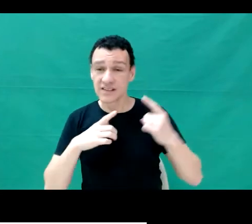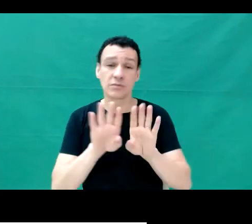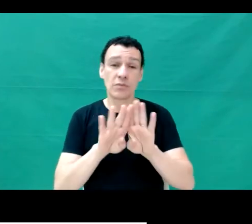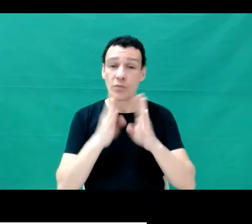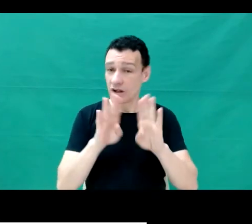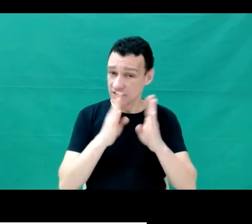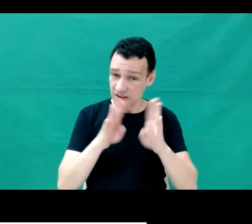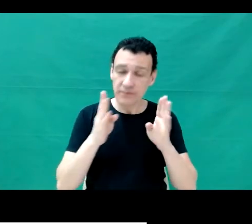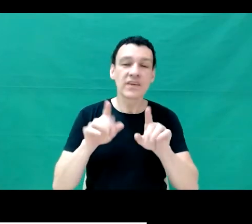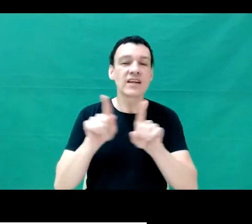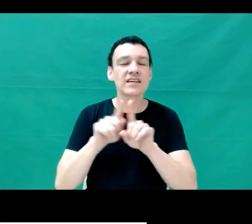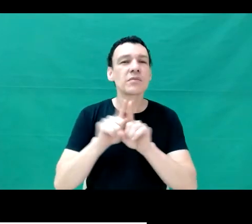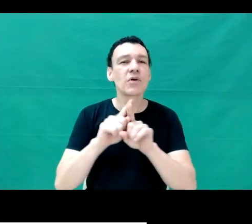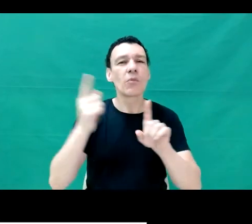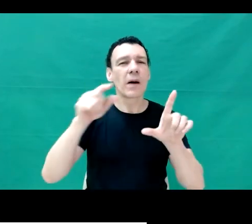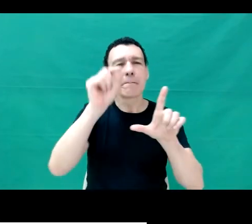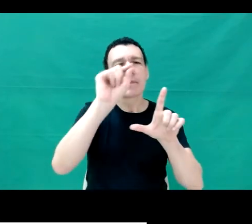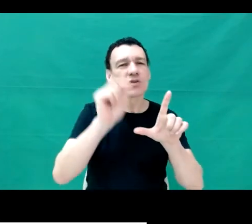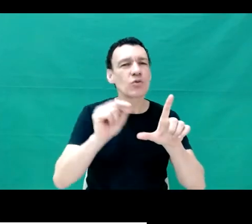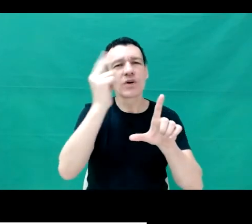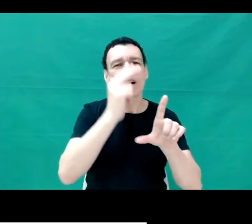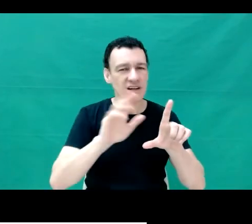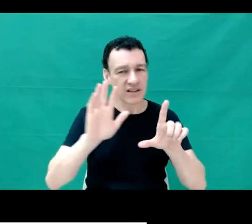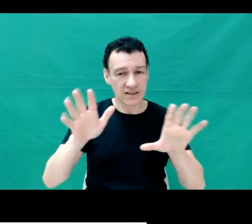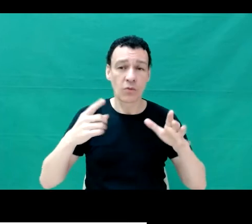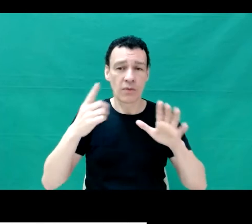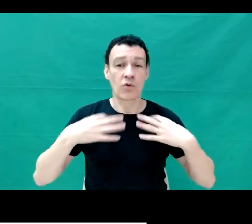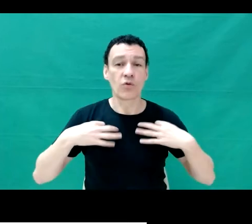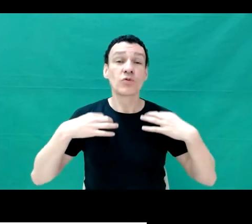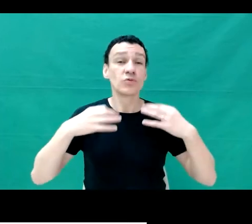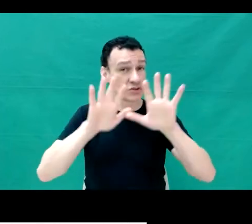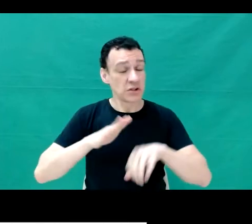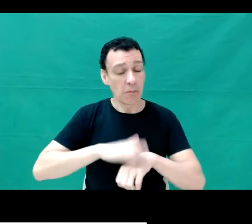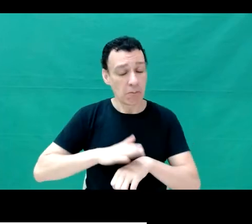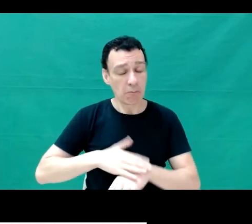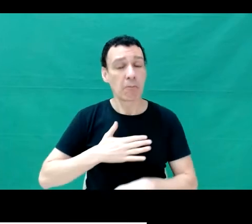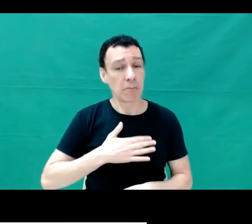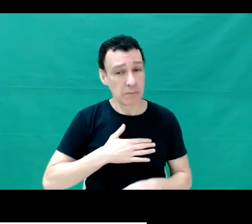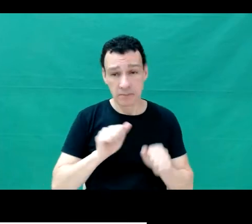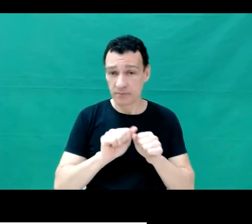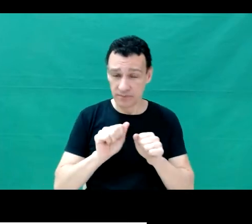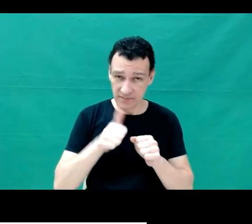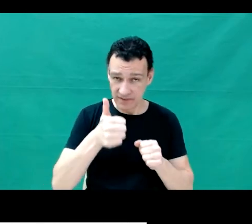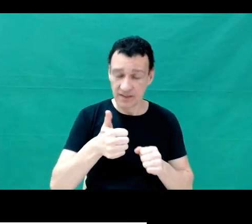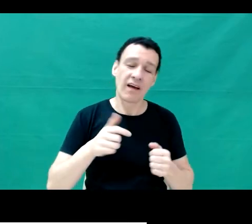e uma pintura manual com uma cortina que eu fiz. E essa é a minha descrição.